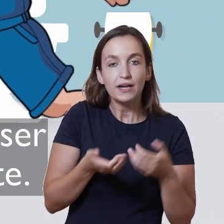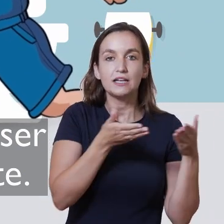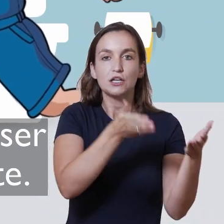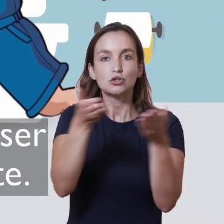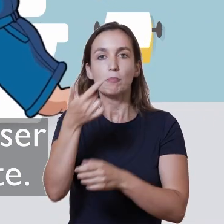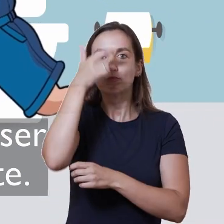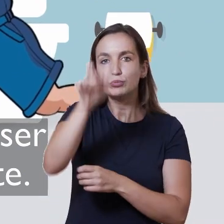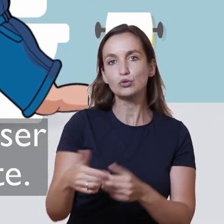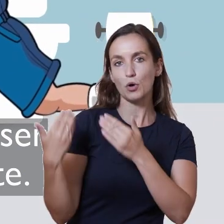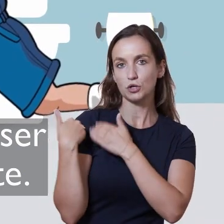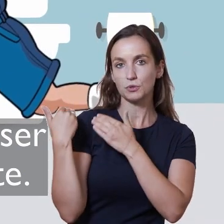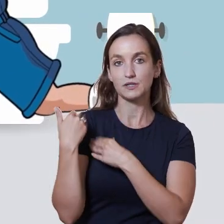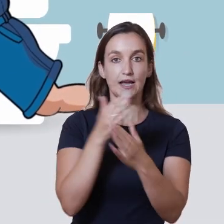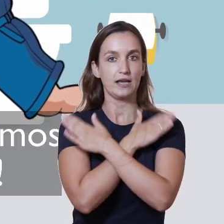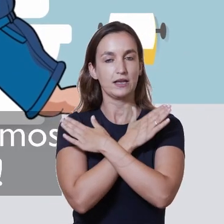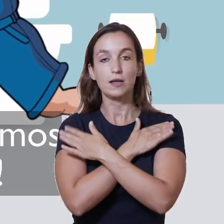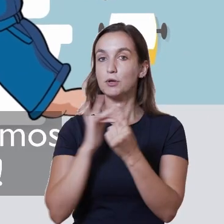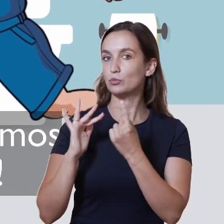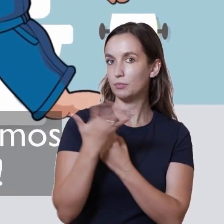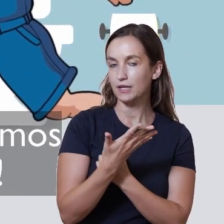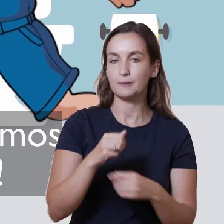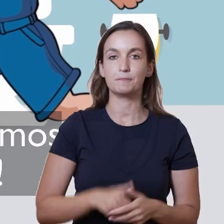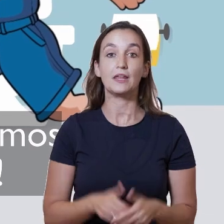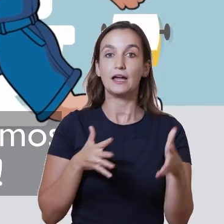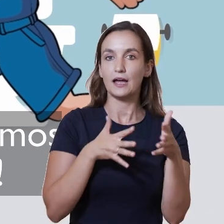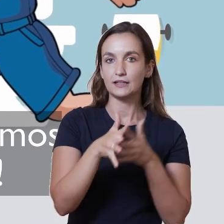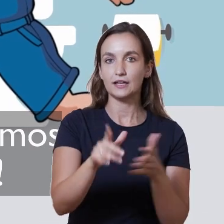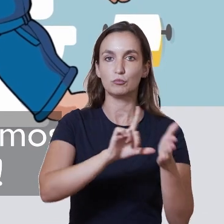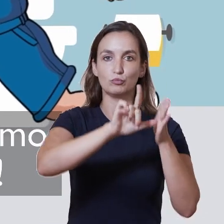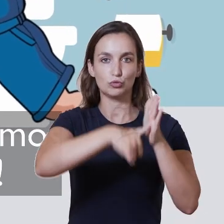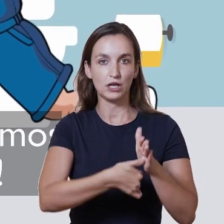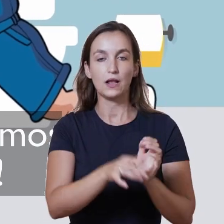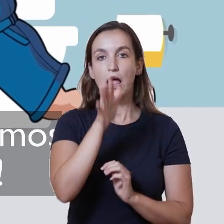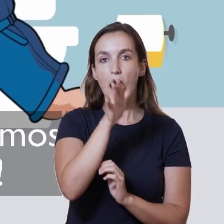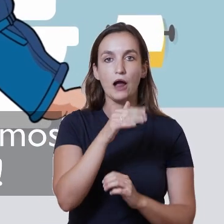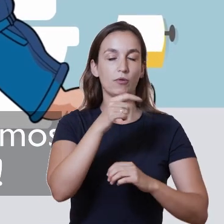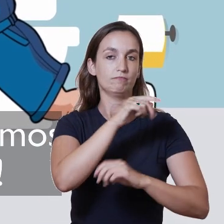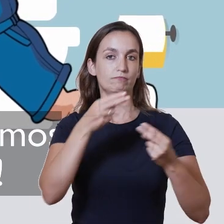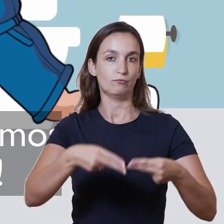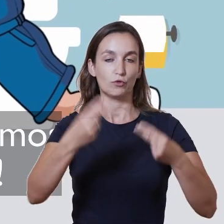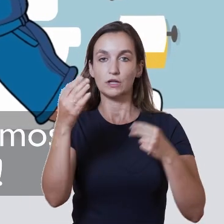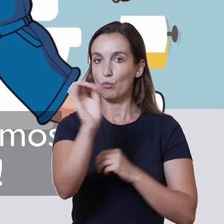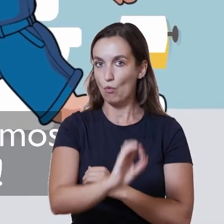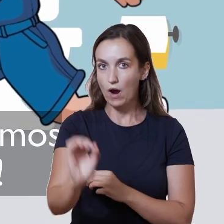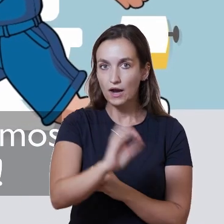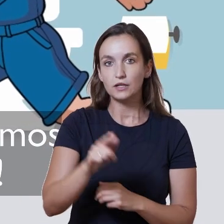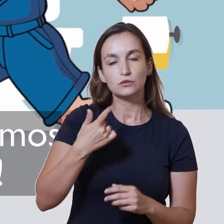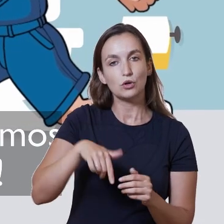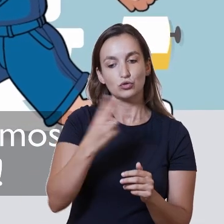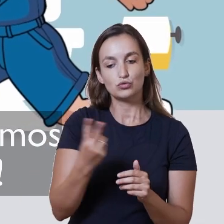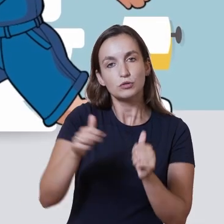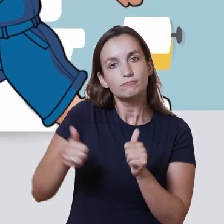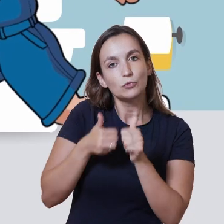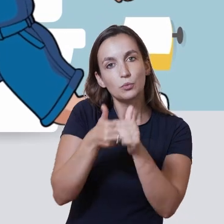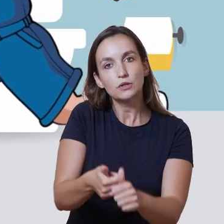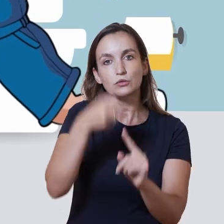cidadão mais responsável e amigo do ambiente. Através do Águas Sem Fronteiras, eu e o Salpico vamos acompanhar-te no desafio da poupança de